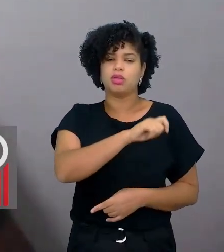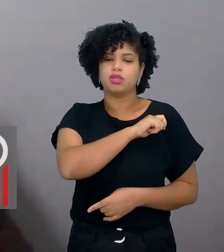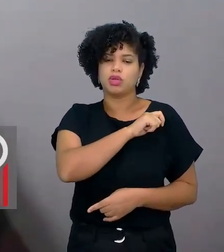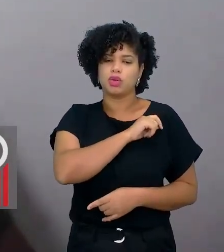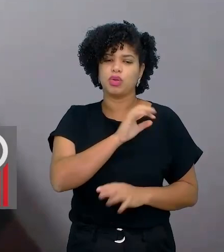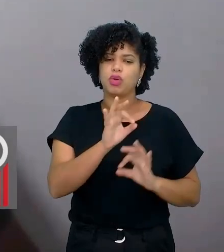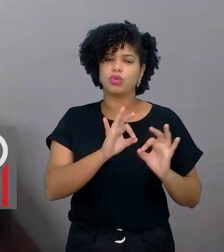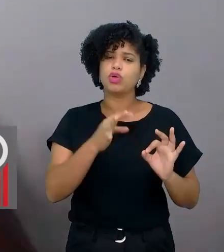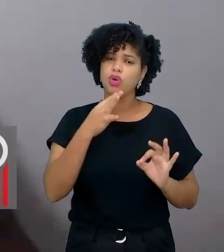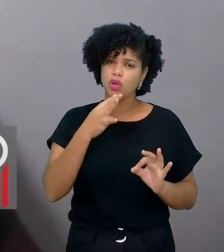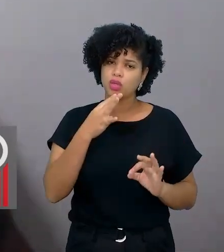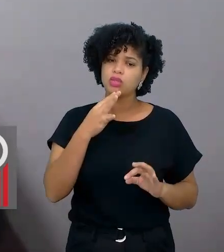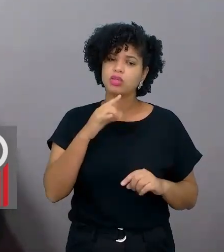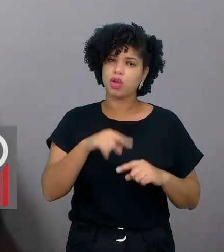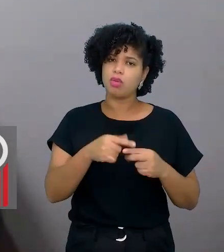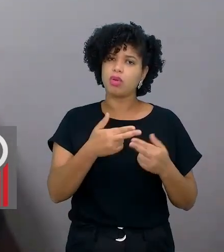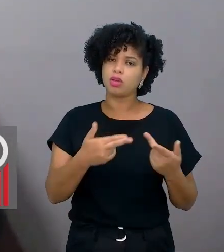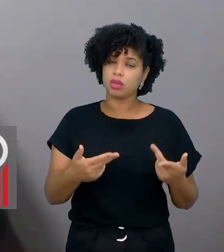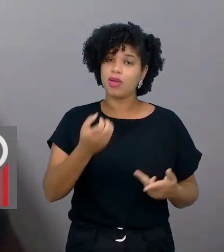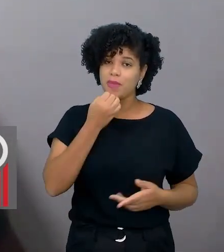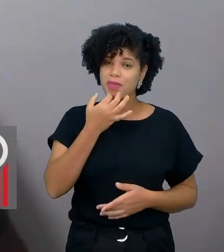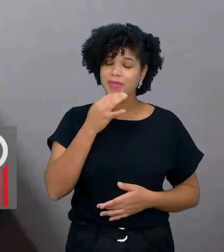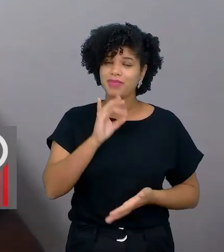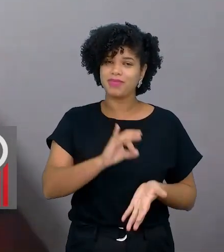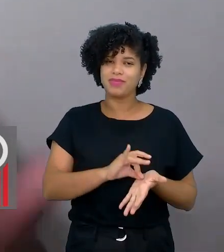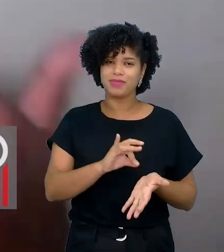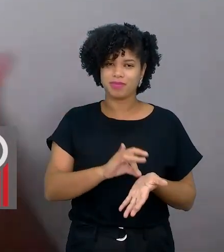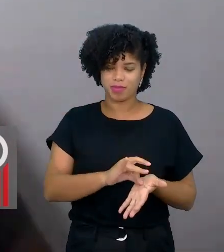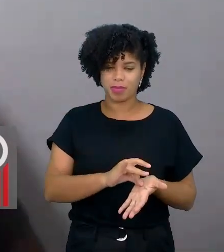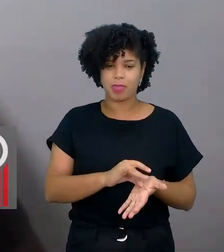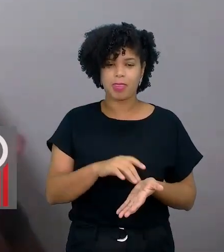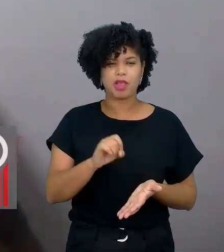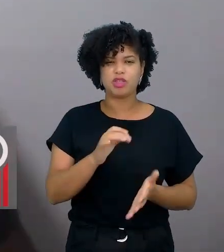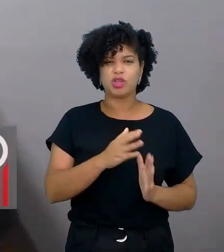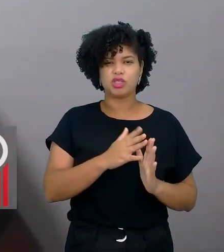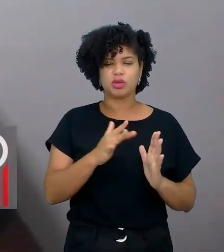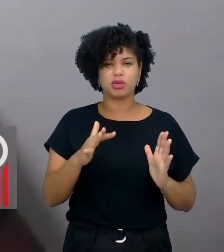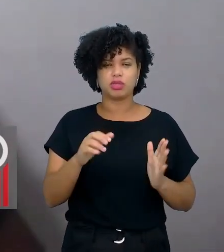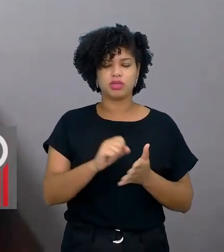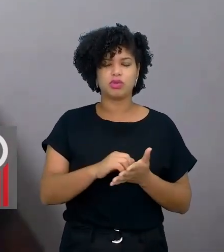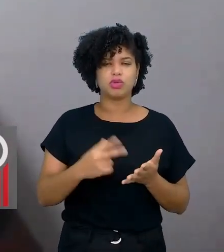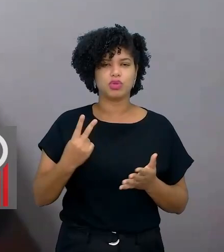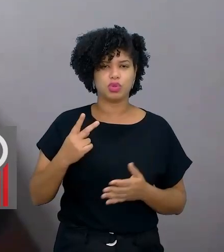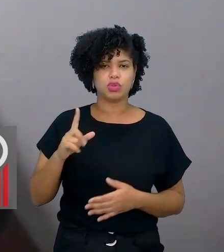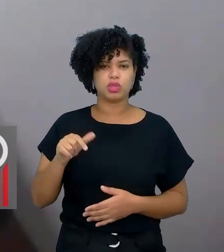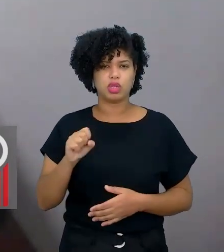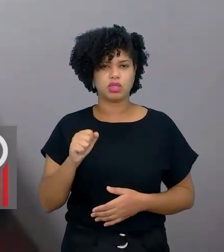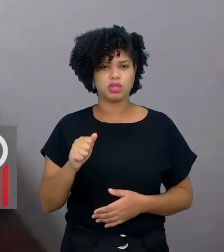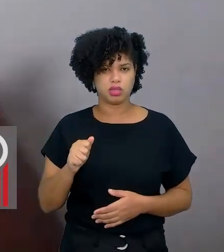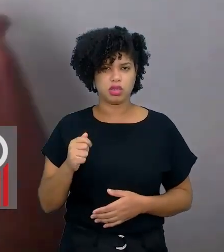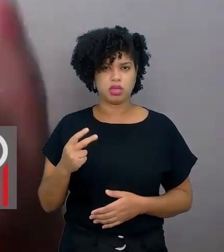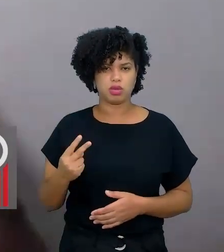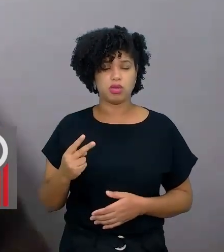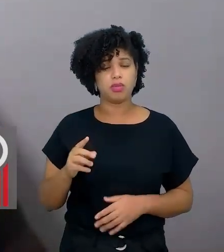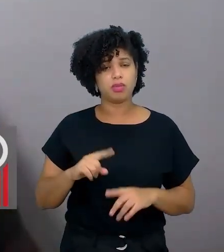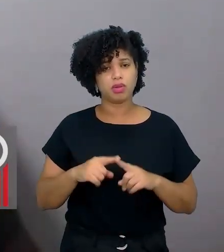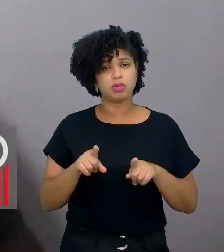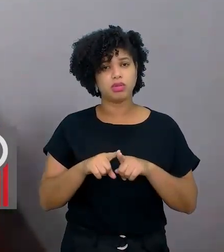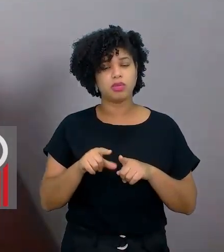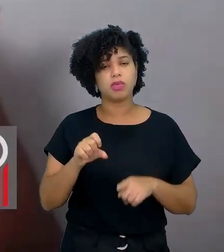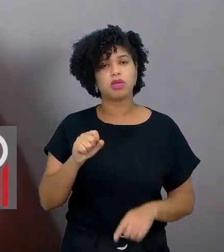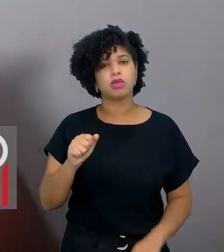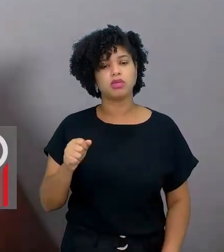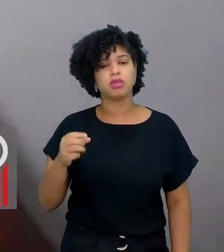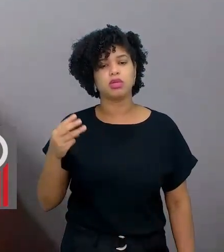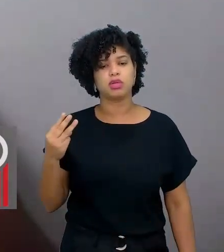conheça o material, é muito interessante que você conheça o material, não só a sequência de atividade dois, mas uma sequência de atividade três também, que é a nossa própria,